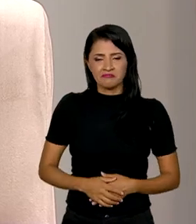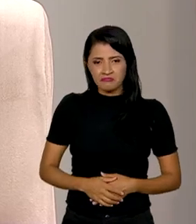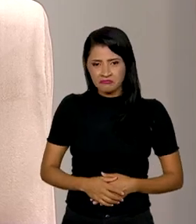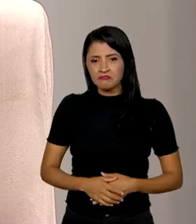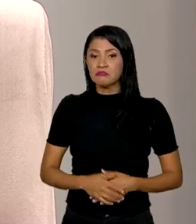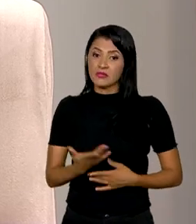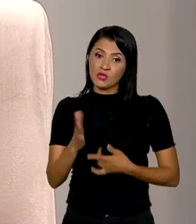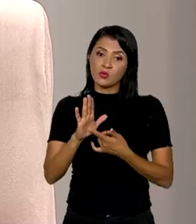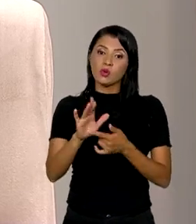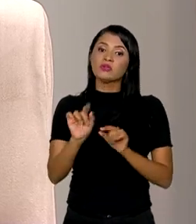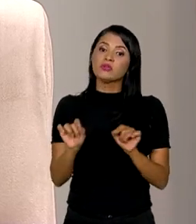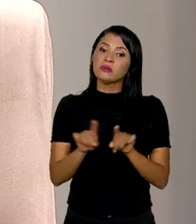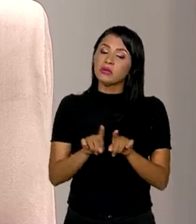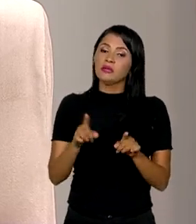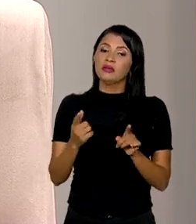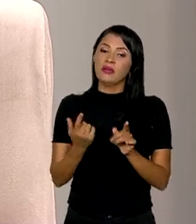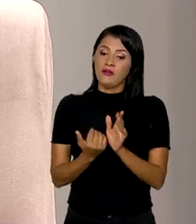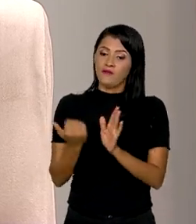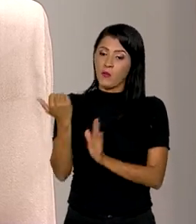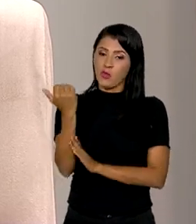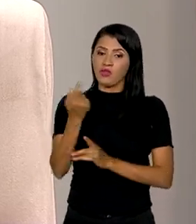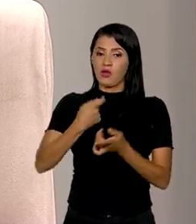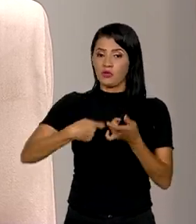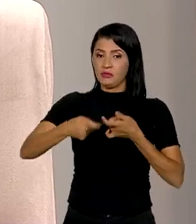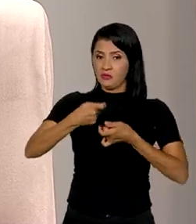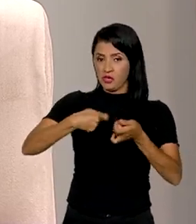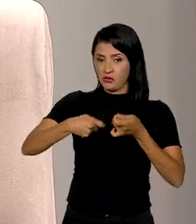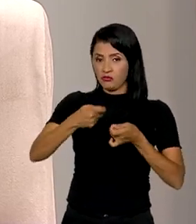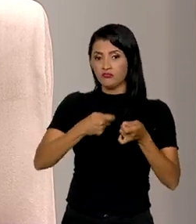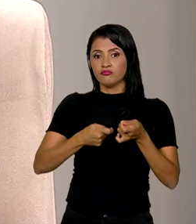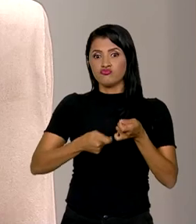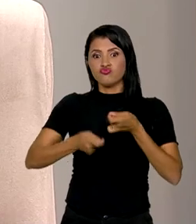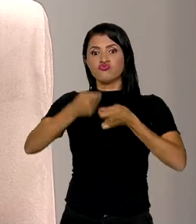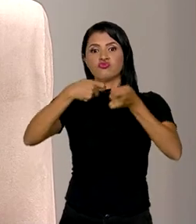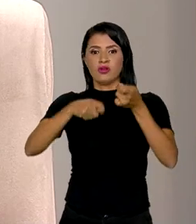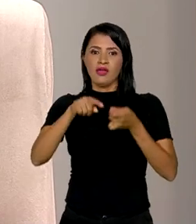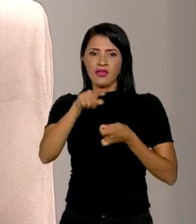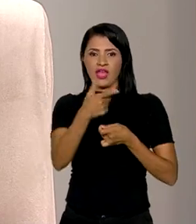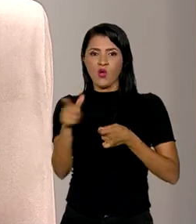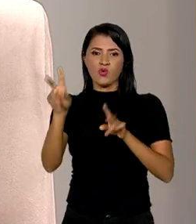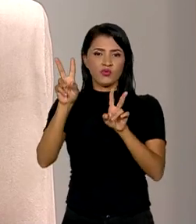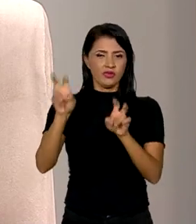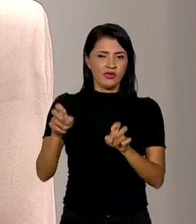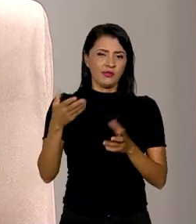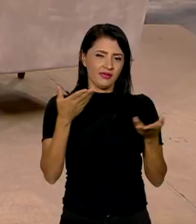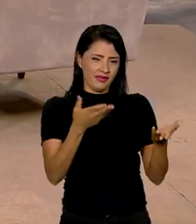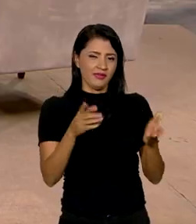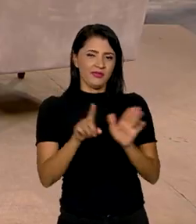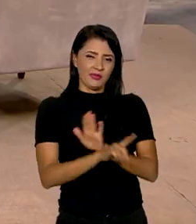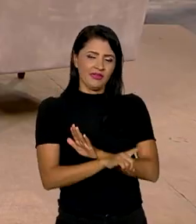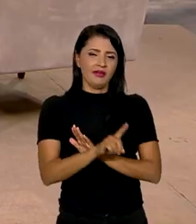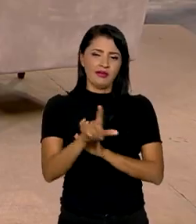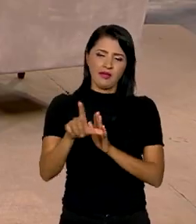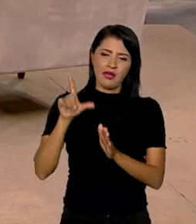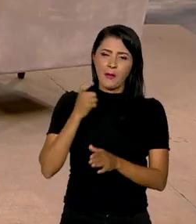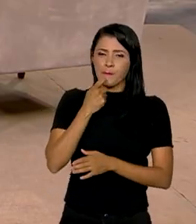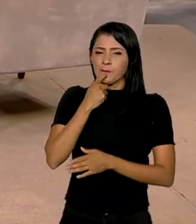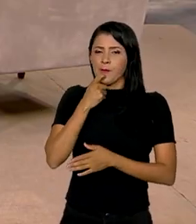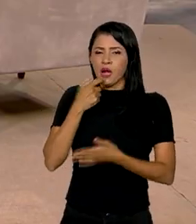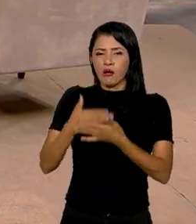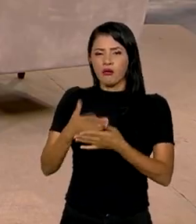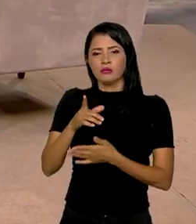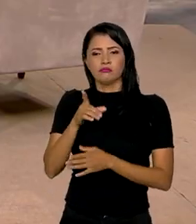isso aponta para um aumento no crescimento econômico, que é a próxima pauta que, com o senhor, nós tivemos recentemente